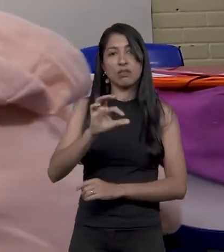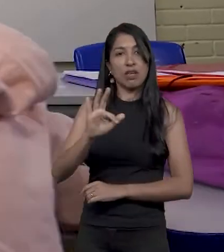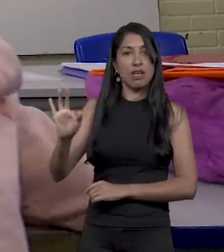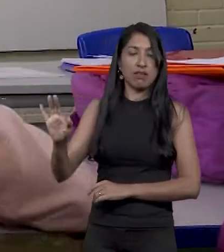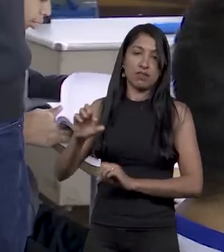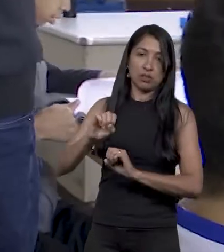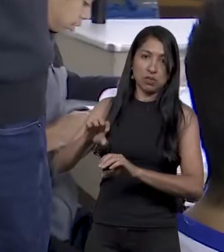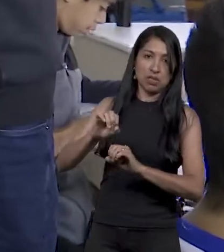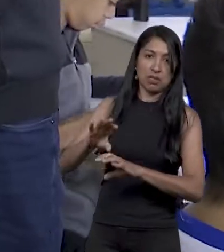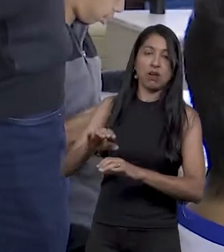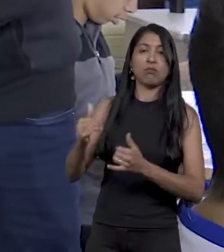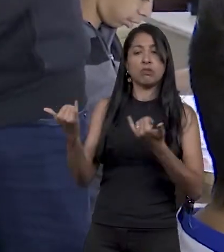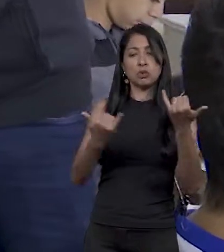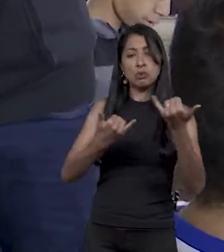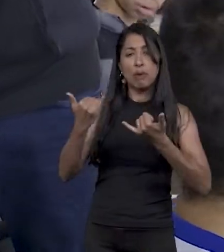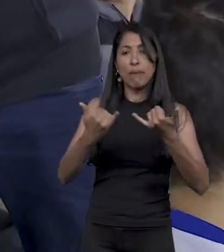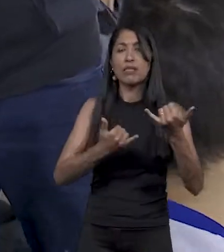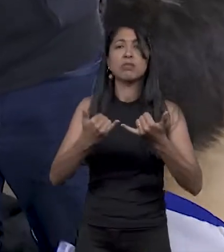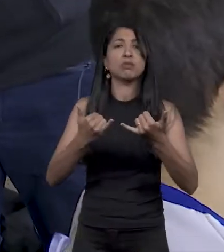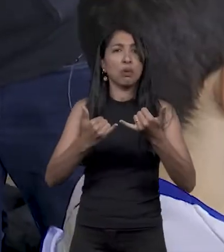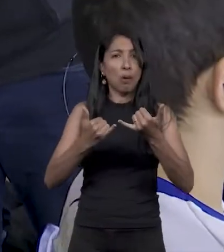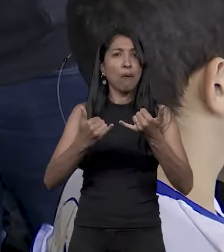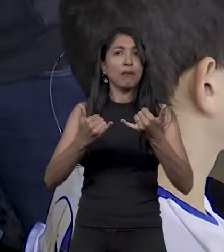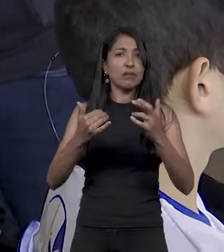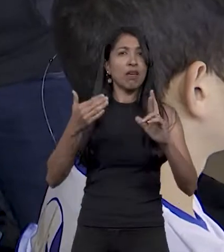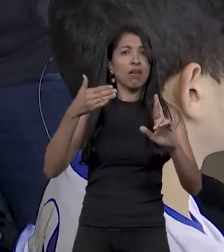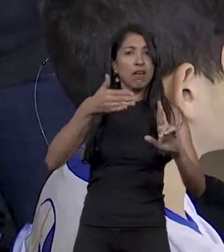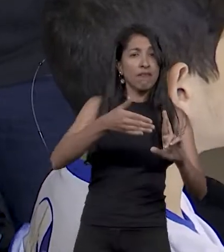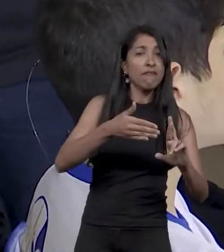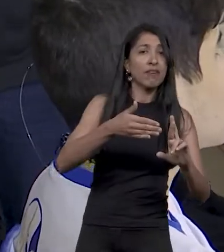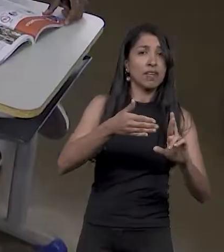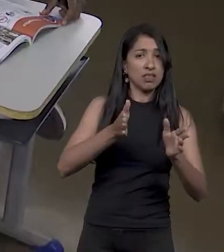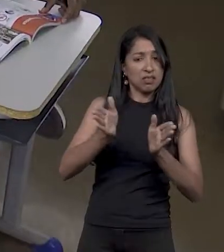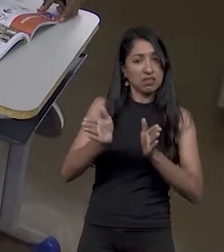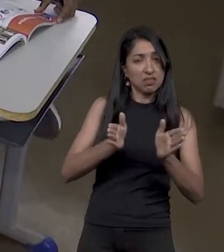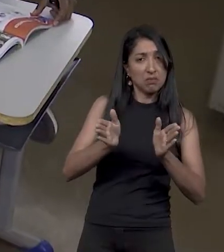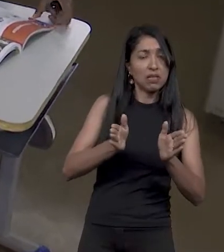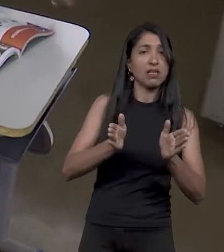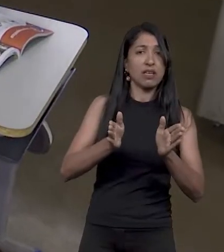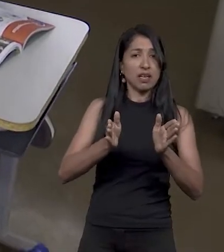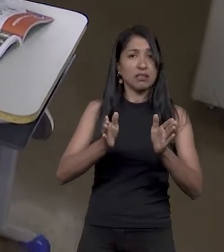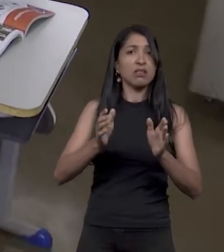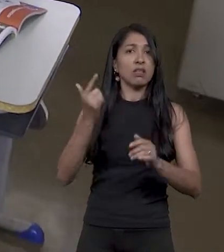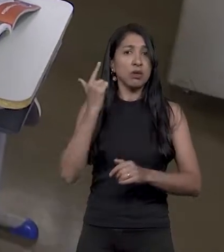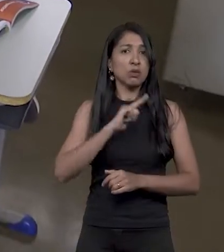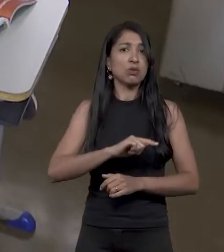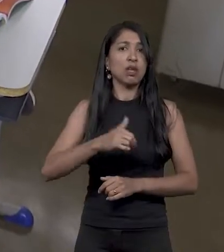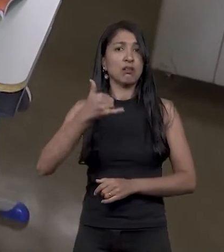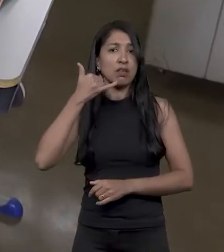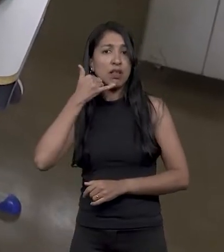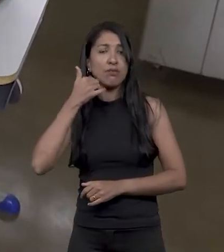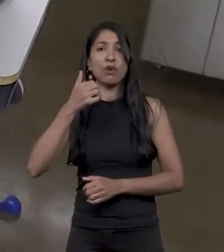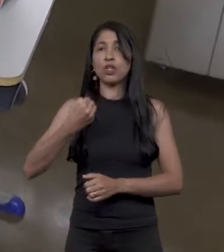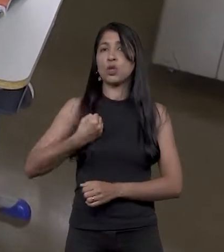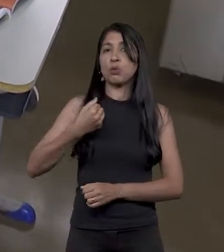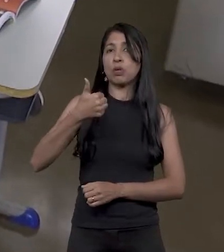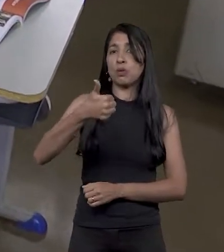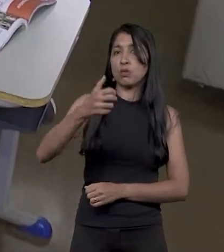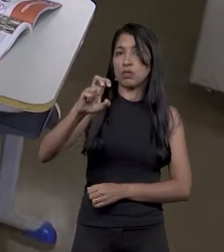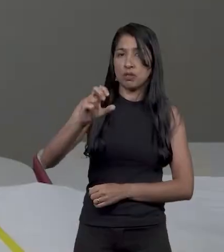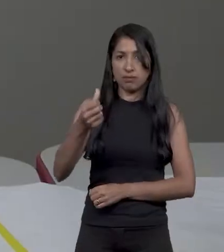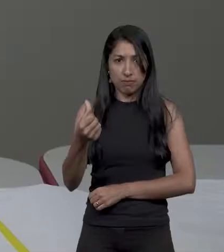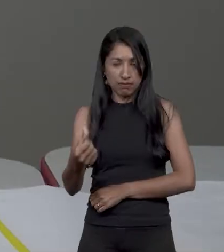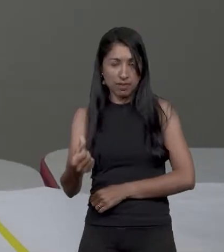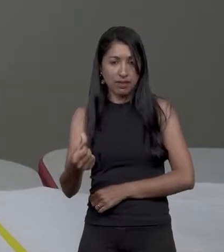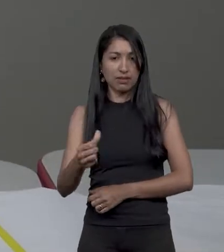Educação. Outras informações sobre acesso podem ser obtidas no telefone 156.